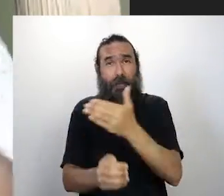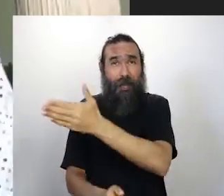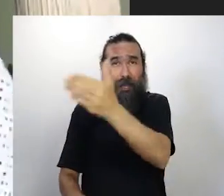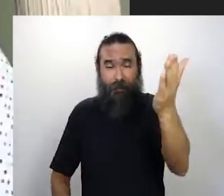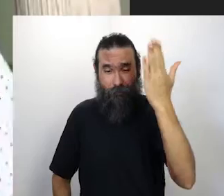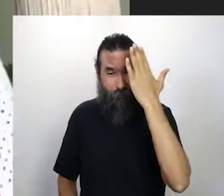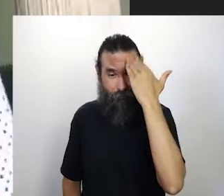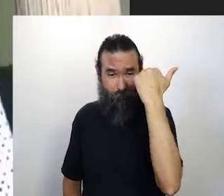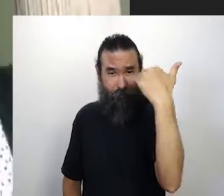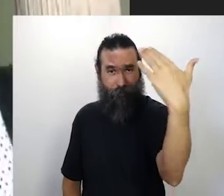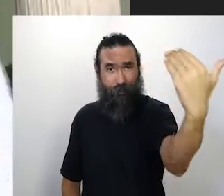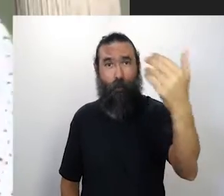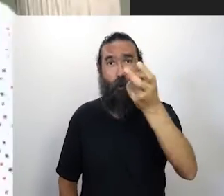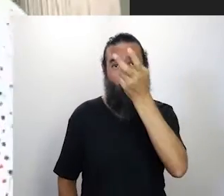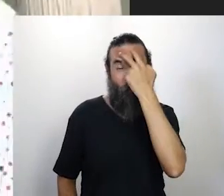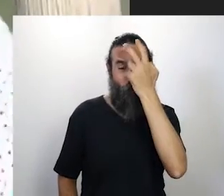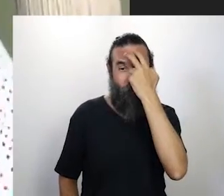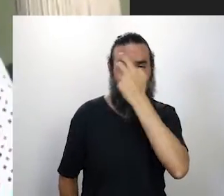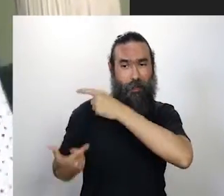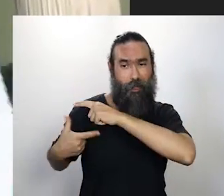cultura, é isso.